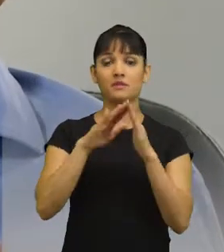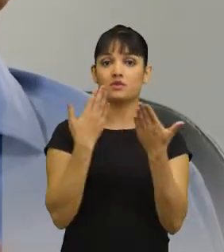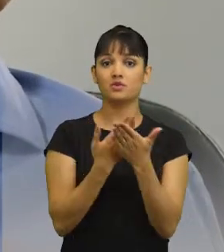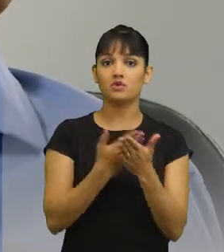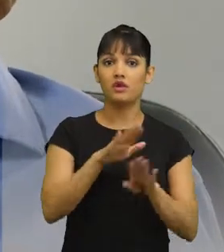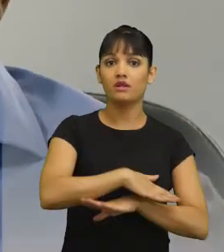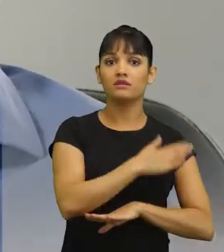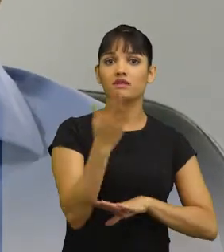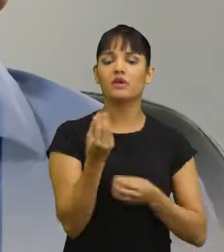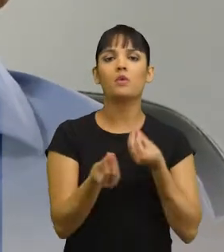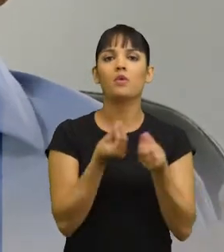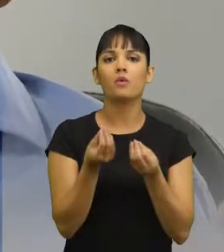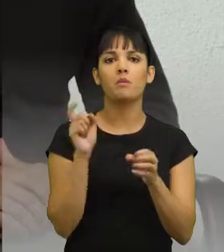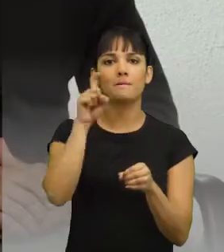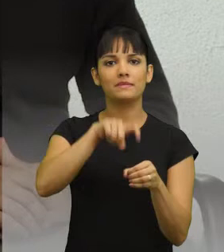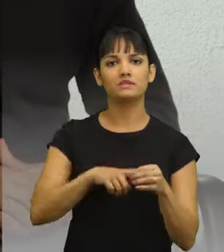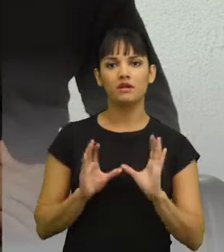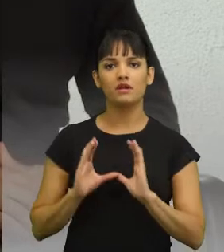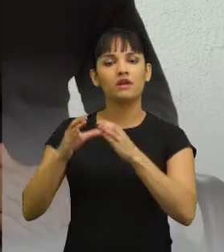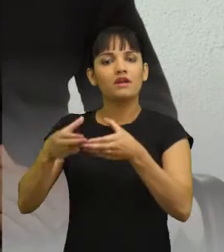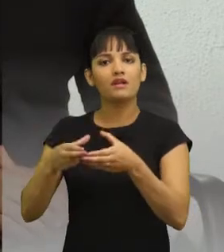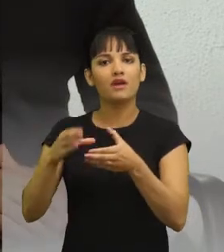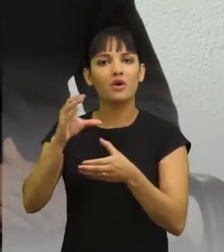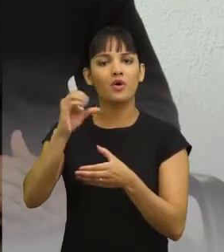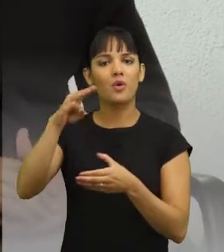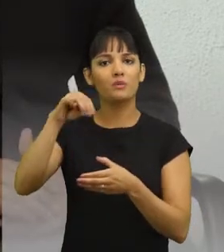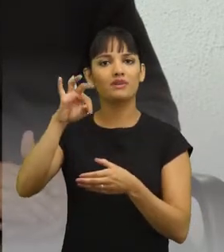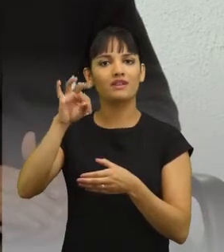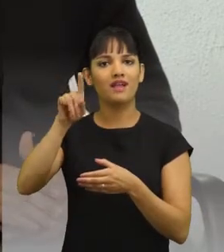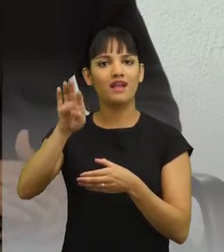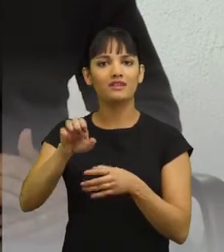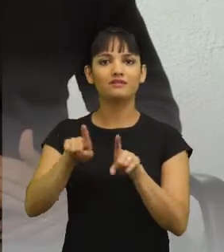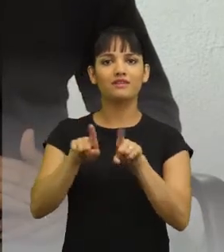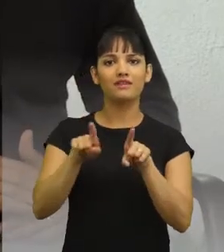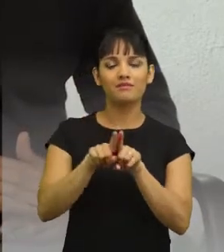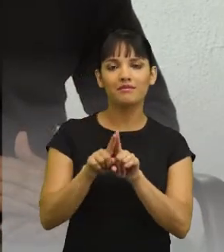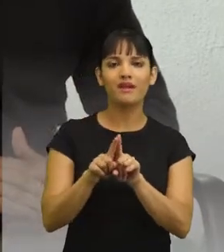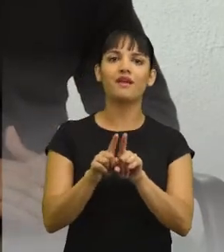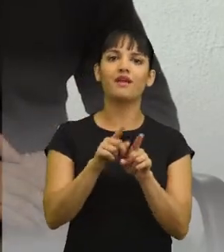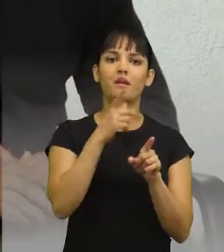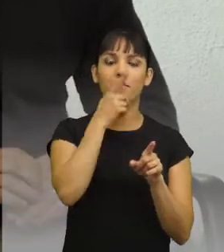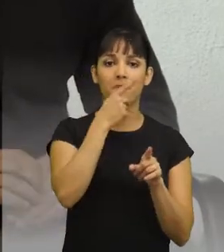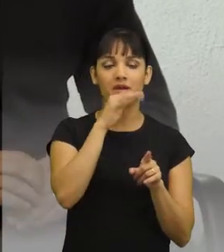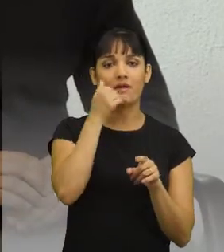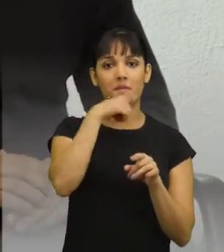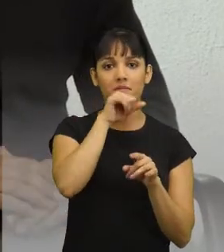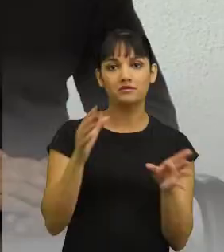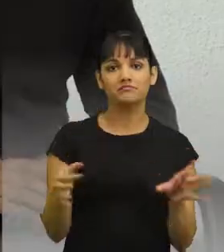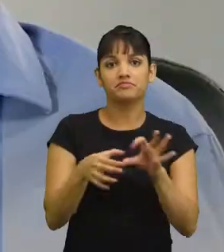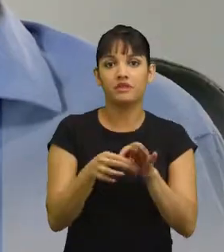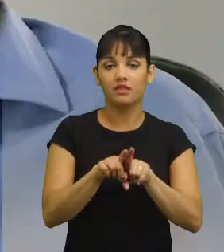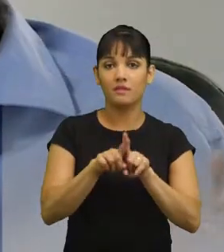tempo integral fazendo parceria com a comunidade local, especialmente com a área da cultura, com a área do